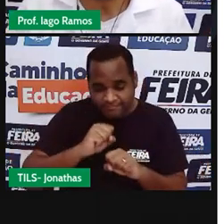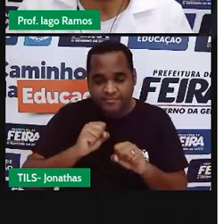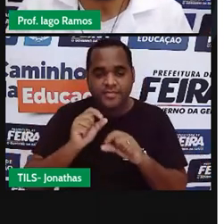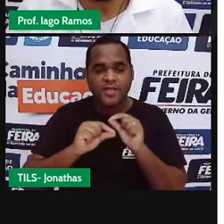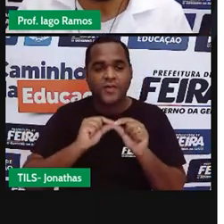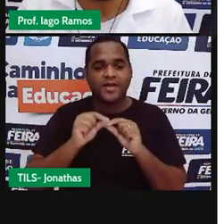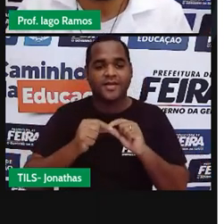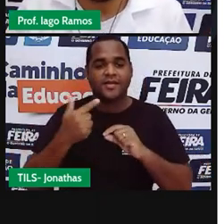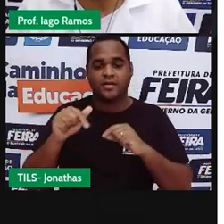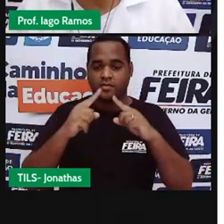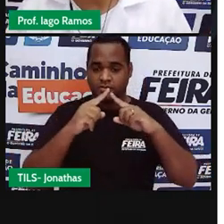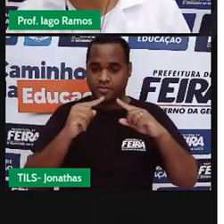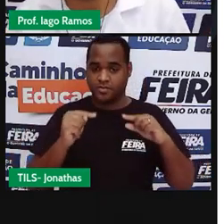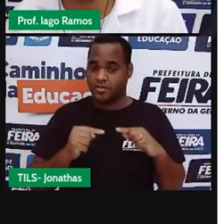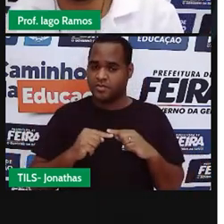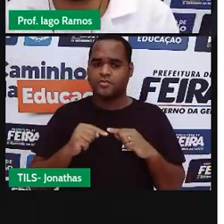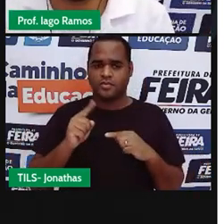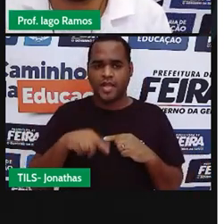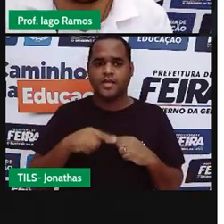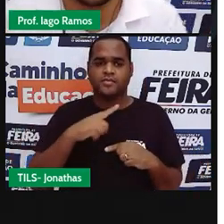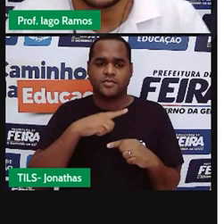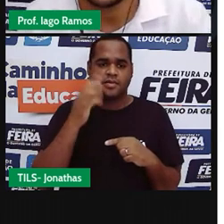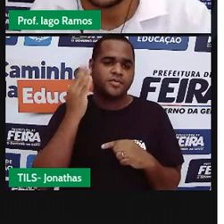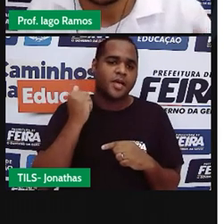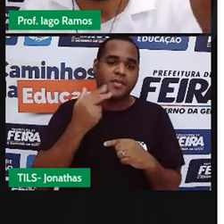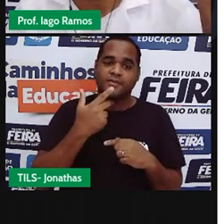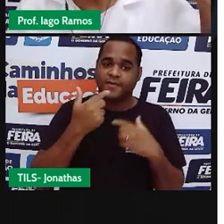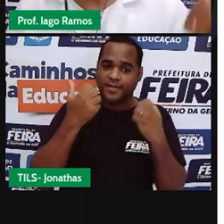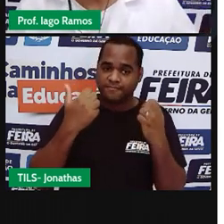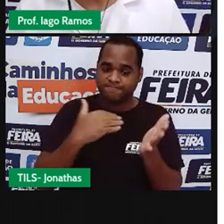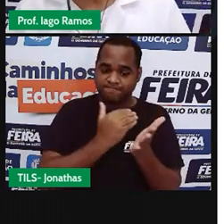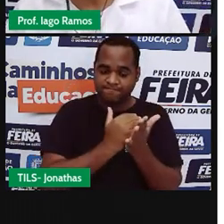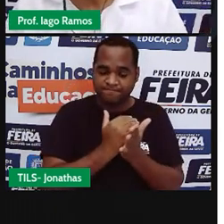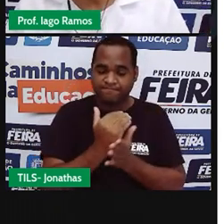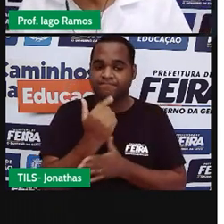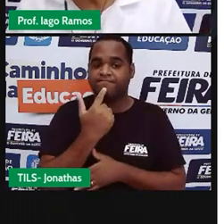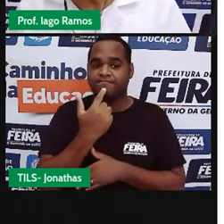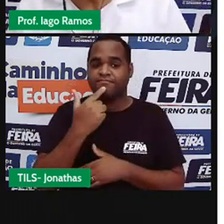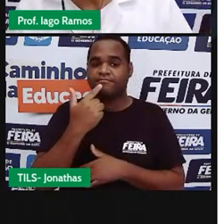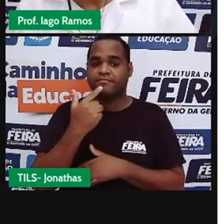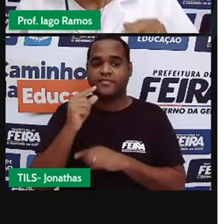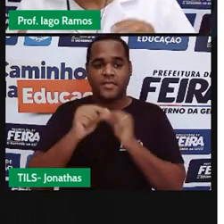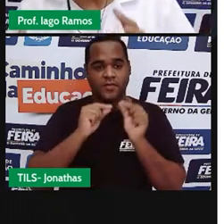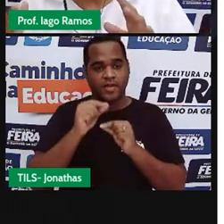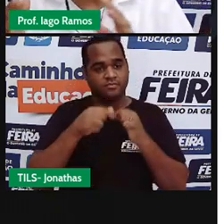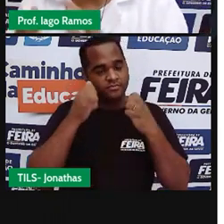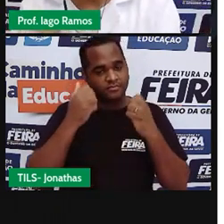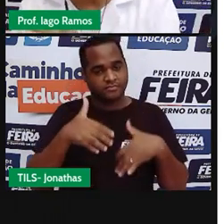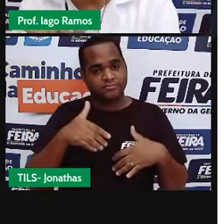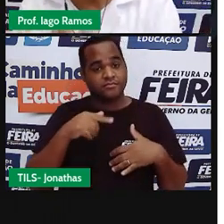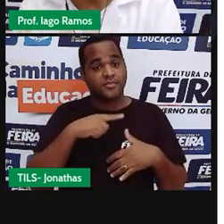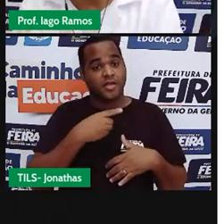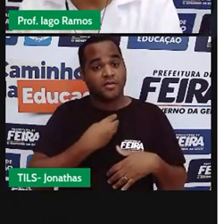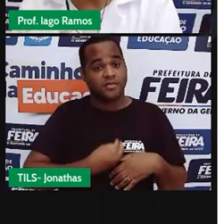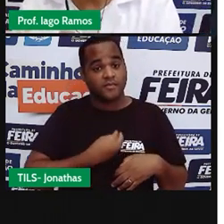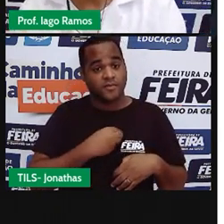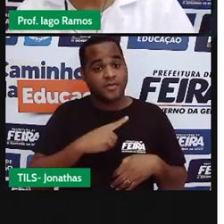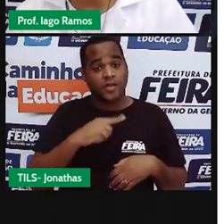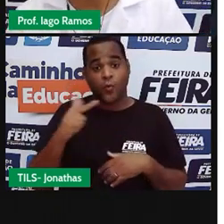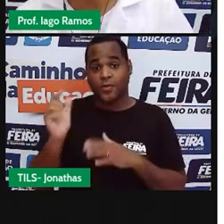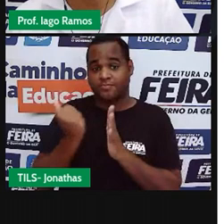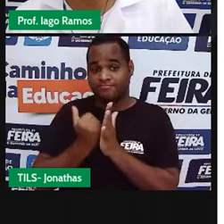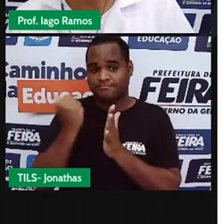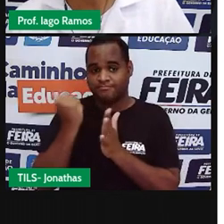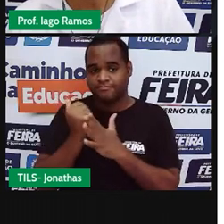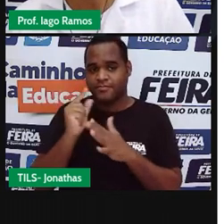triângulos, que é uma coisa que nós começamos a falar em outras aulas, só que nessa aula a gente